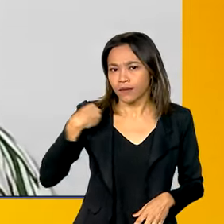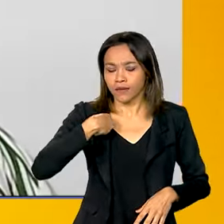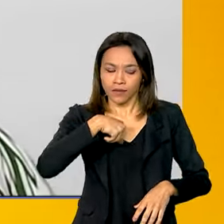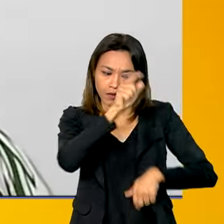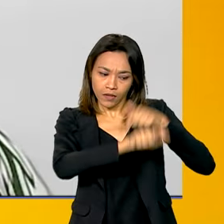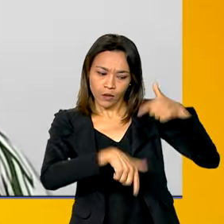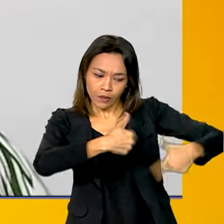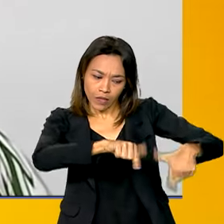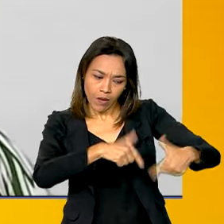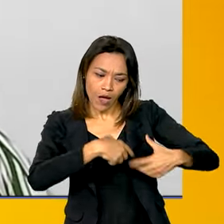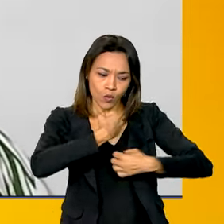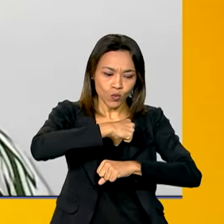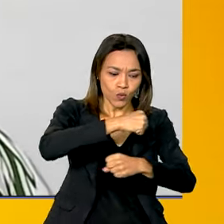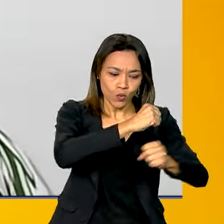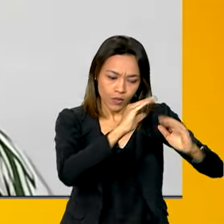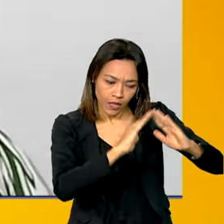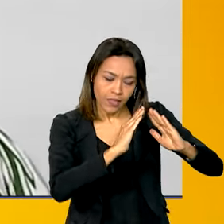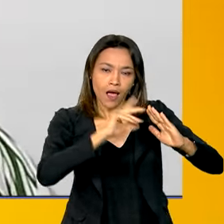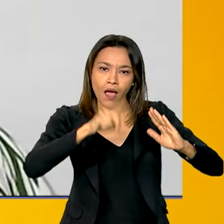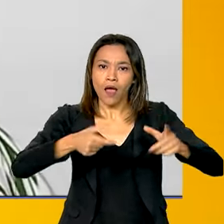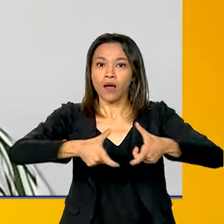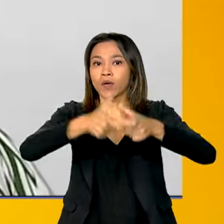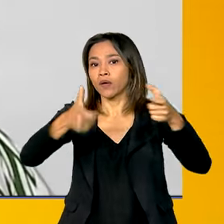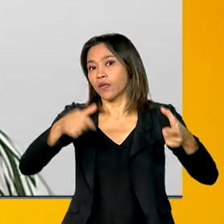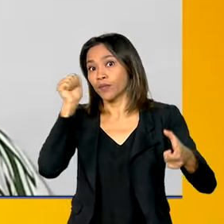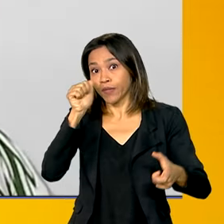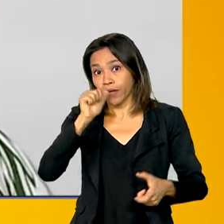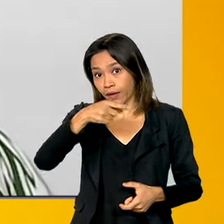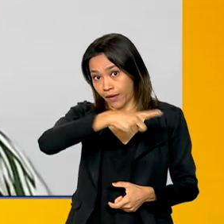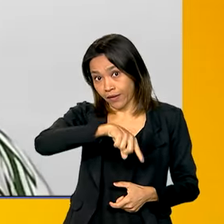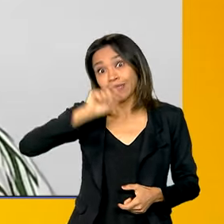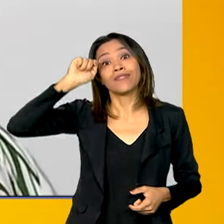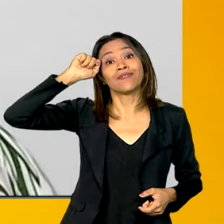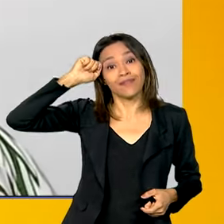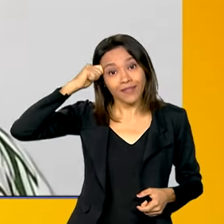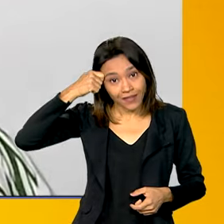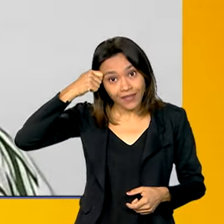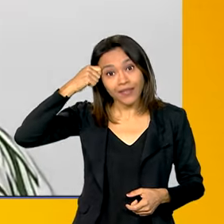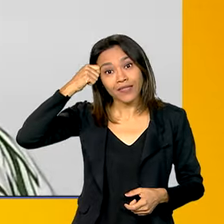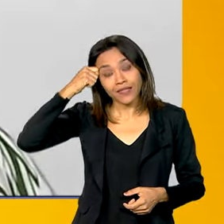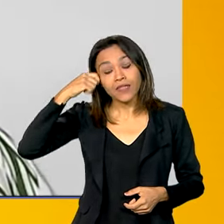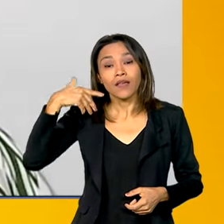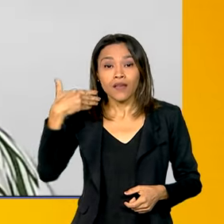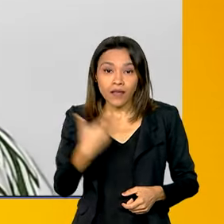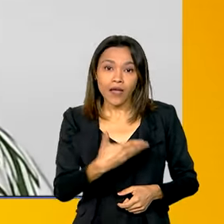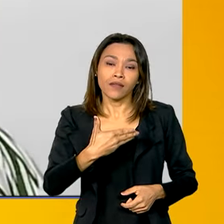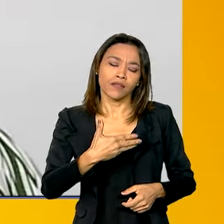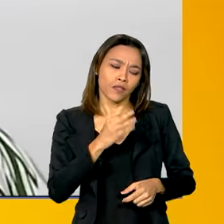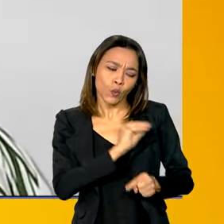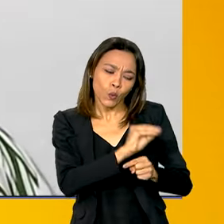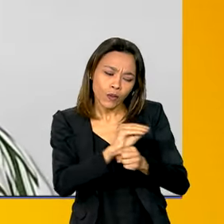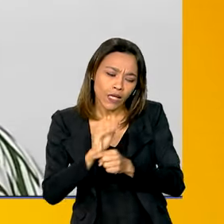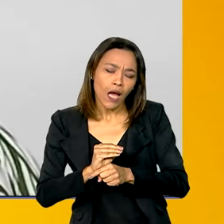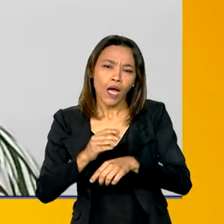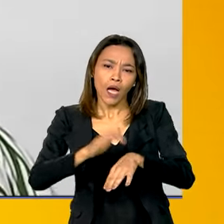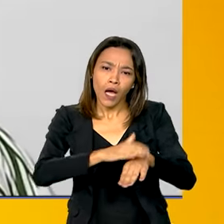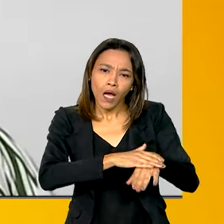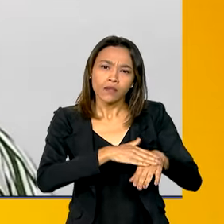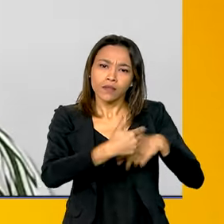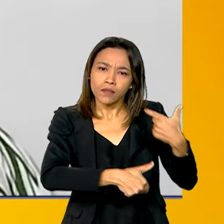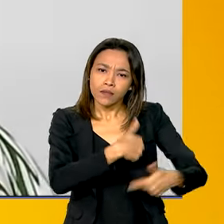ser predominantemente exercido por mulheres, por mulheres negras e como atividade de cuidado, um trabalho